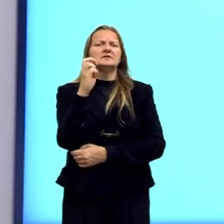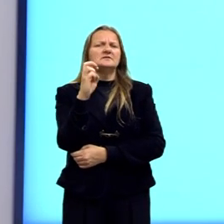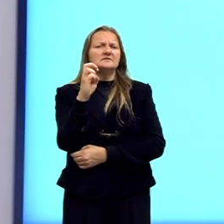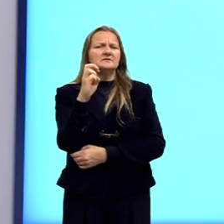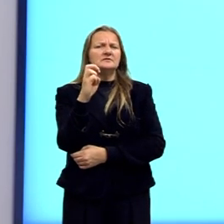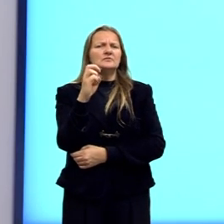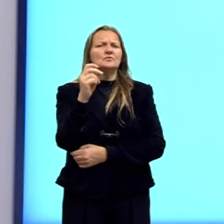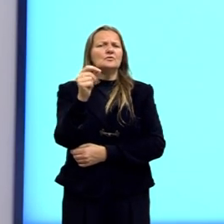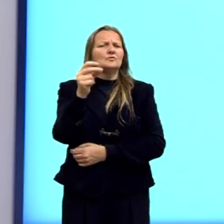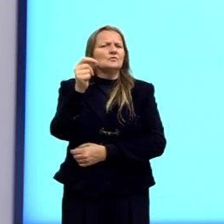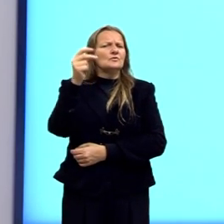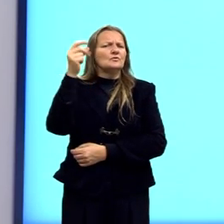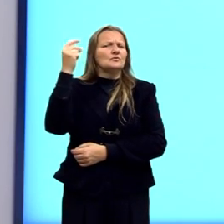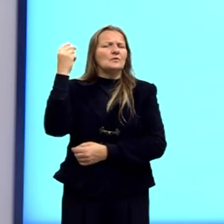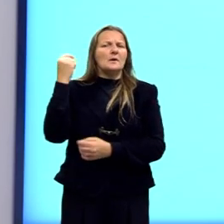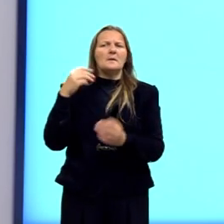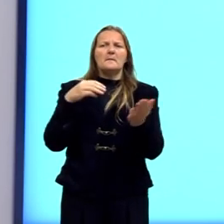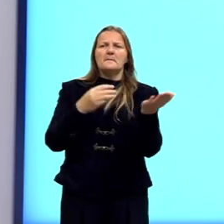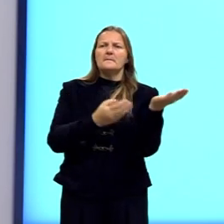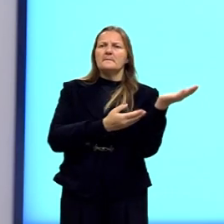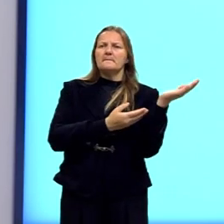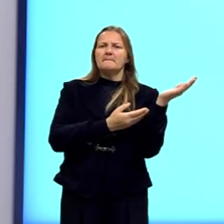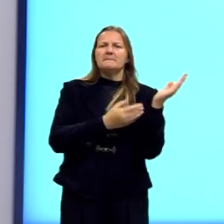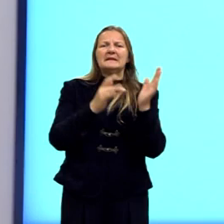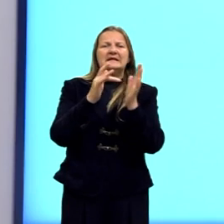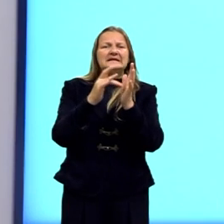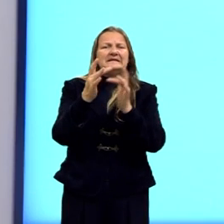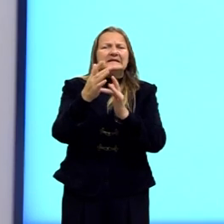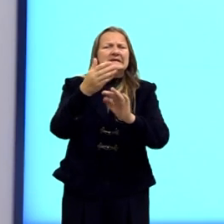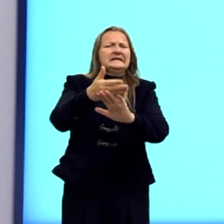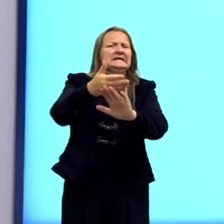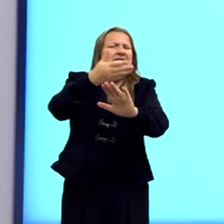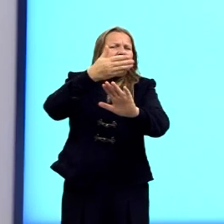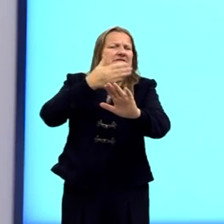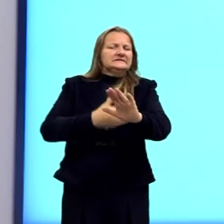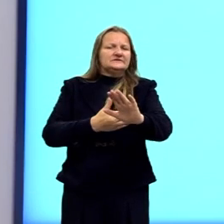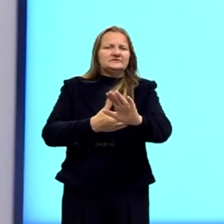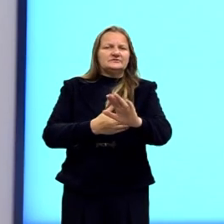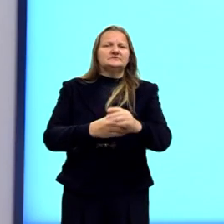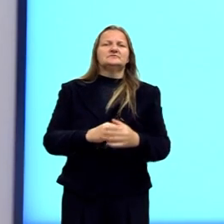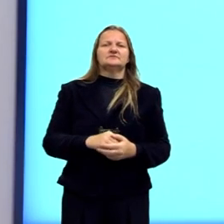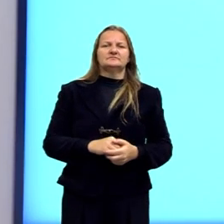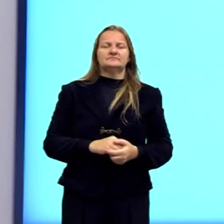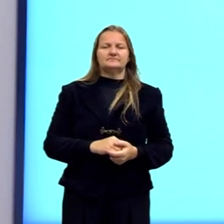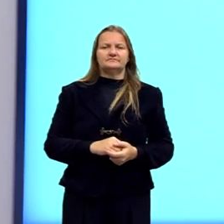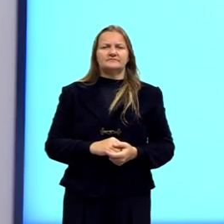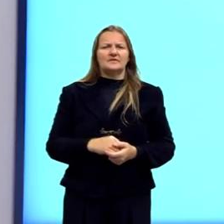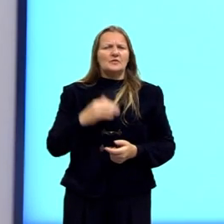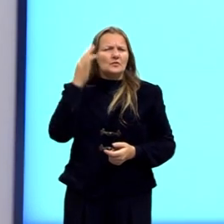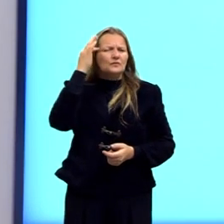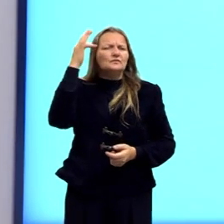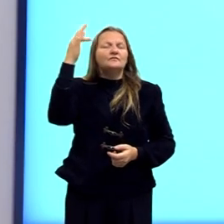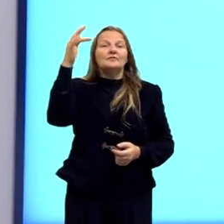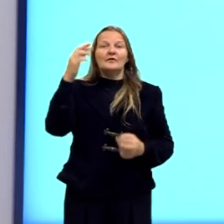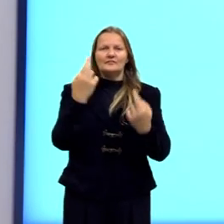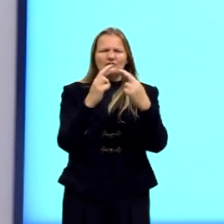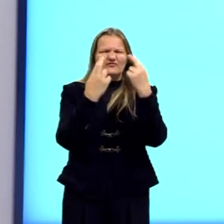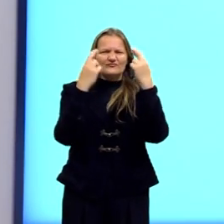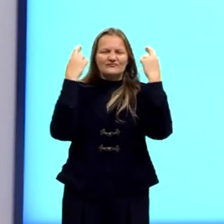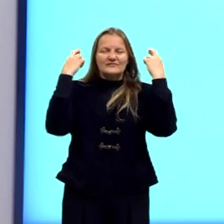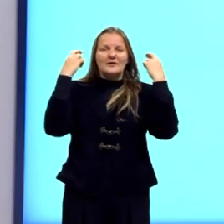Anaximandro, antes de Cristo ainda, gente, lá nessa data, que lá os filósofos gregos, eles já